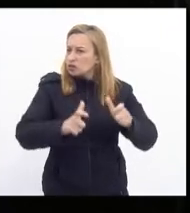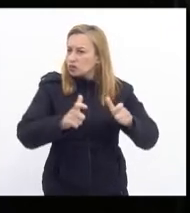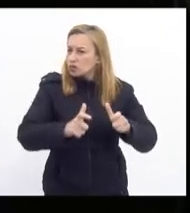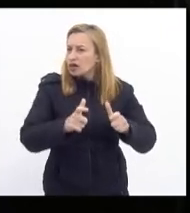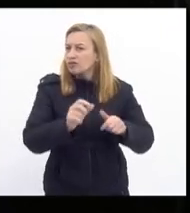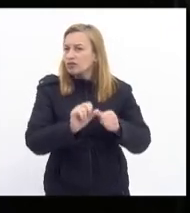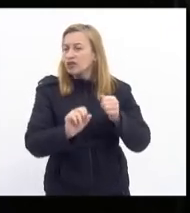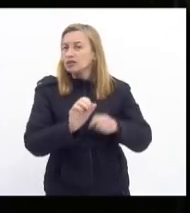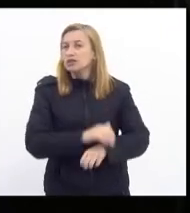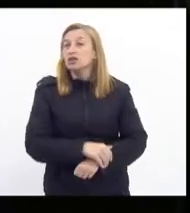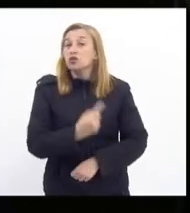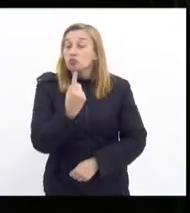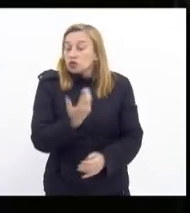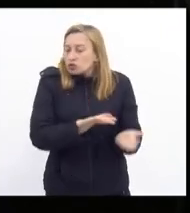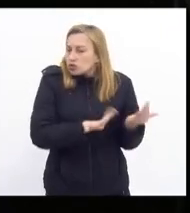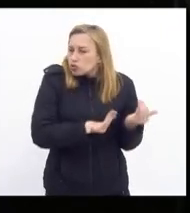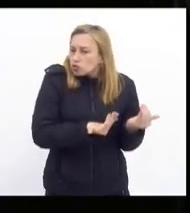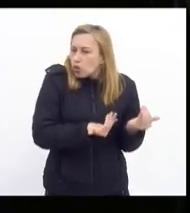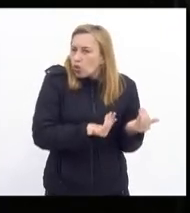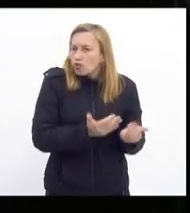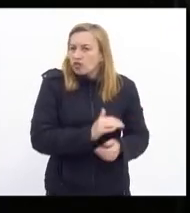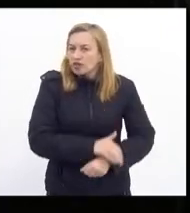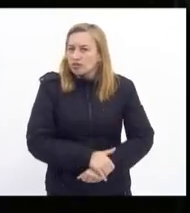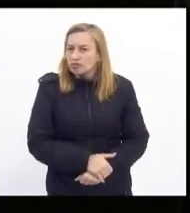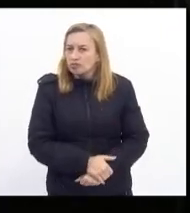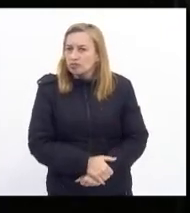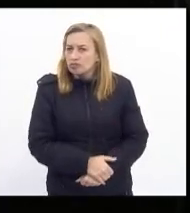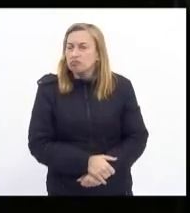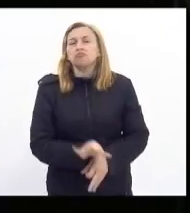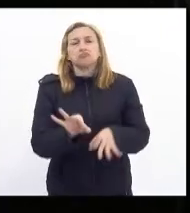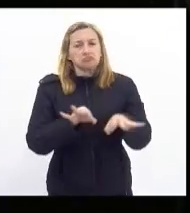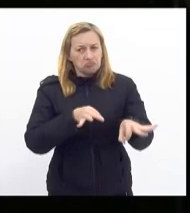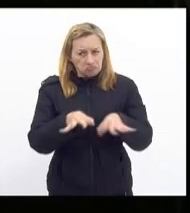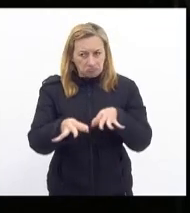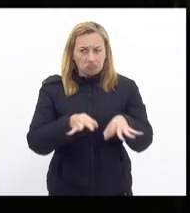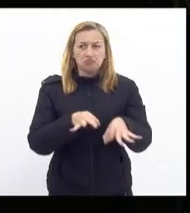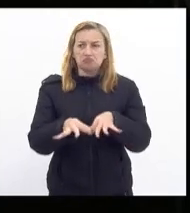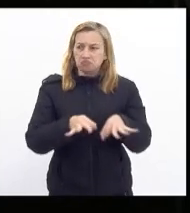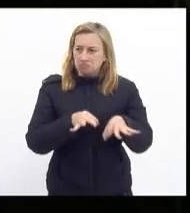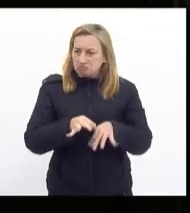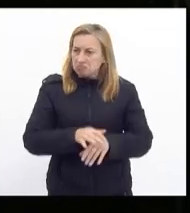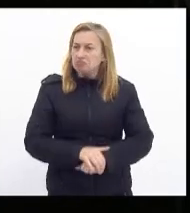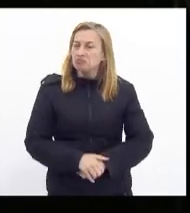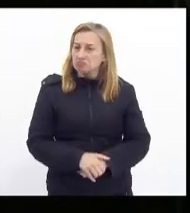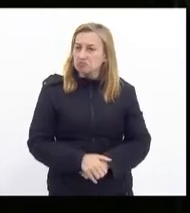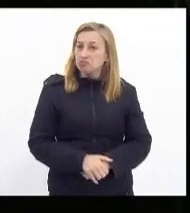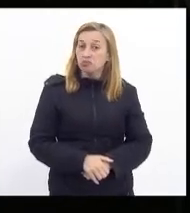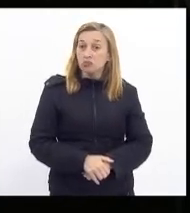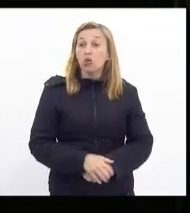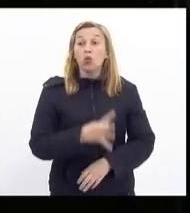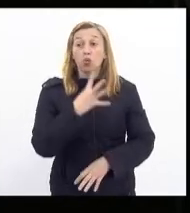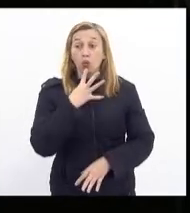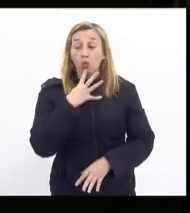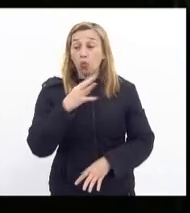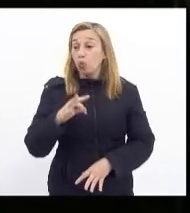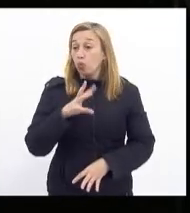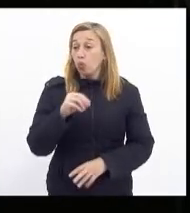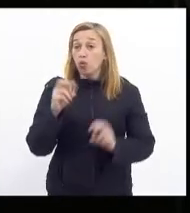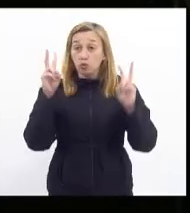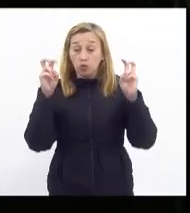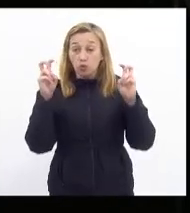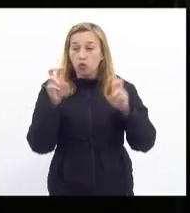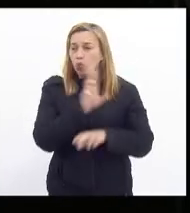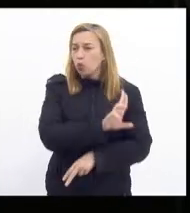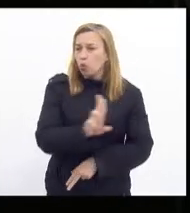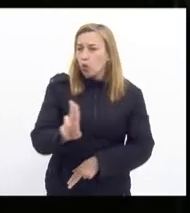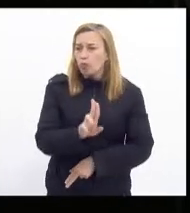fazer. Era uma jovem muito preparada, está por dentro do assunto nome dela é